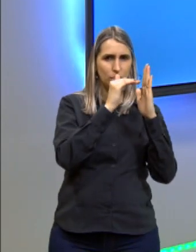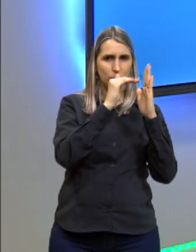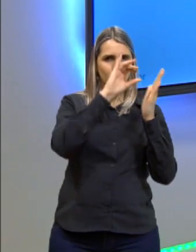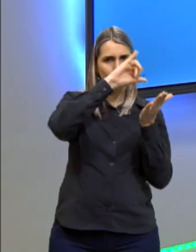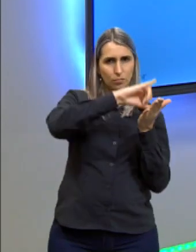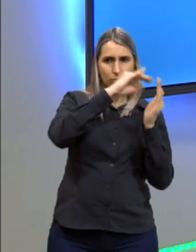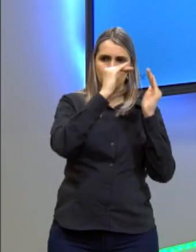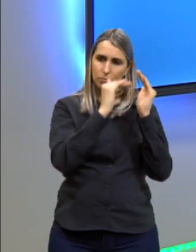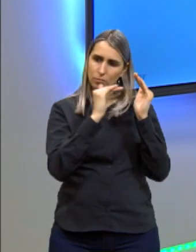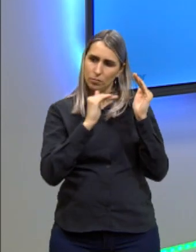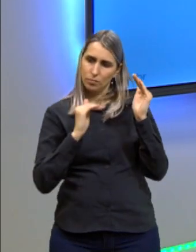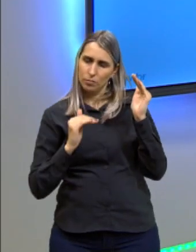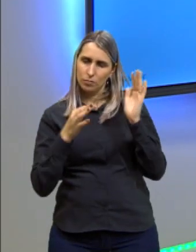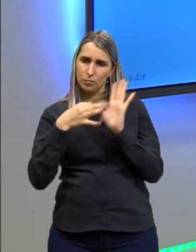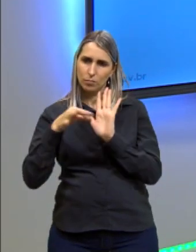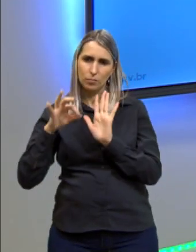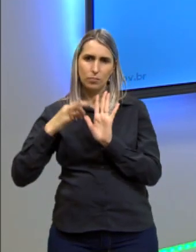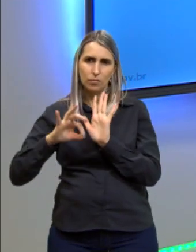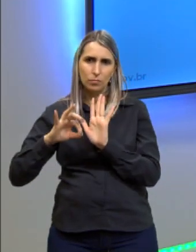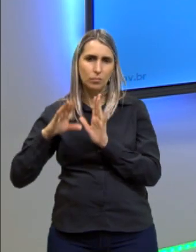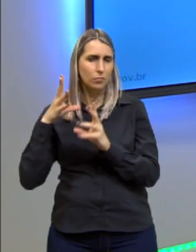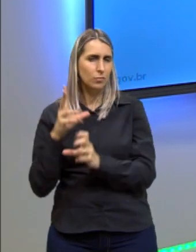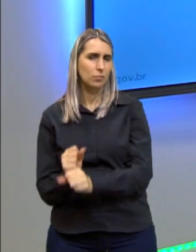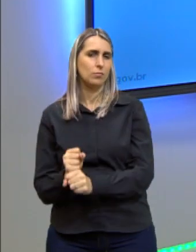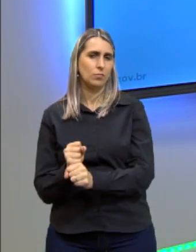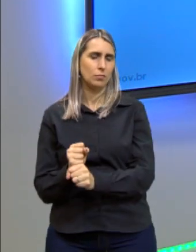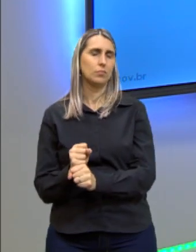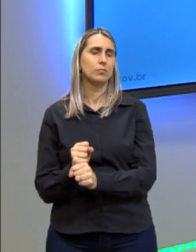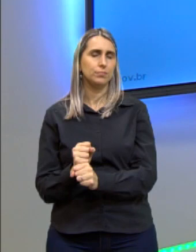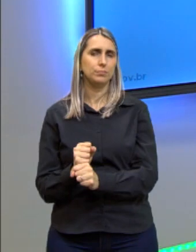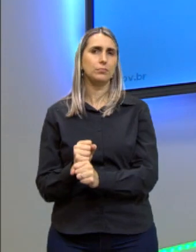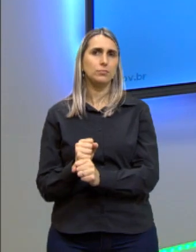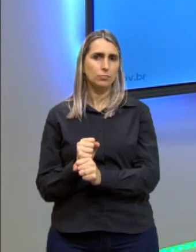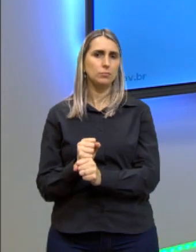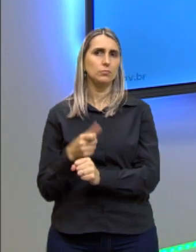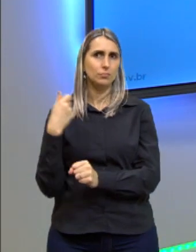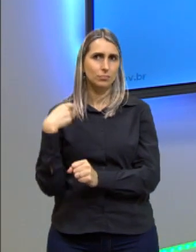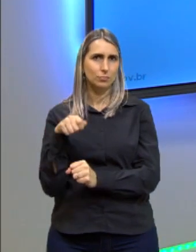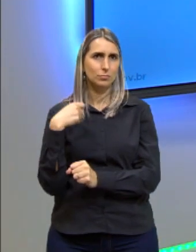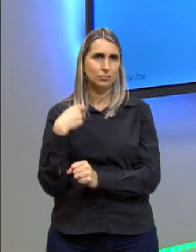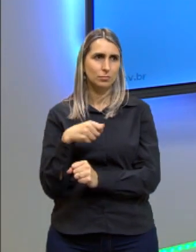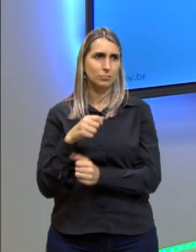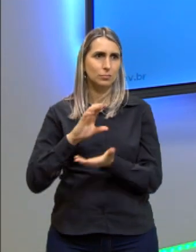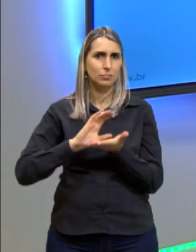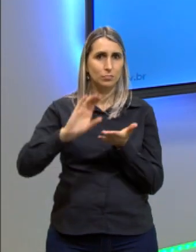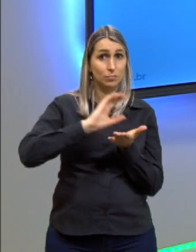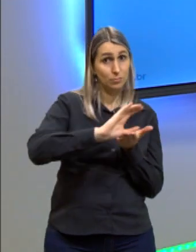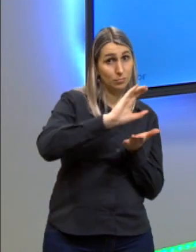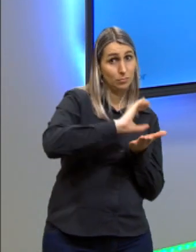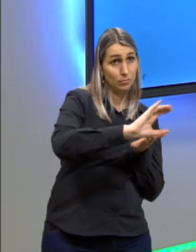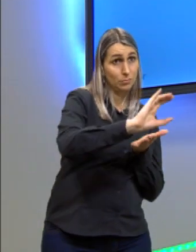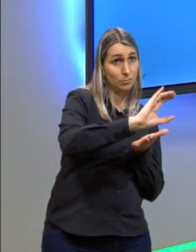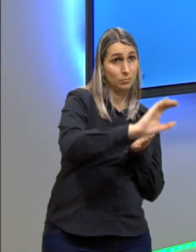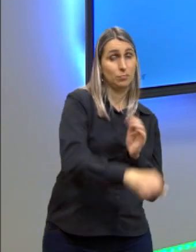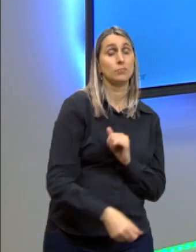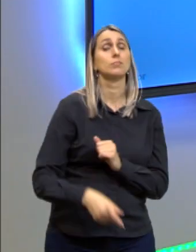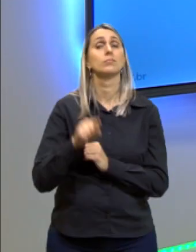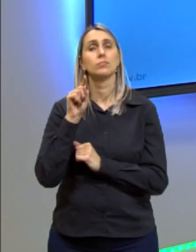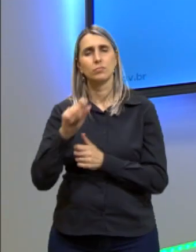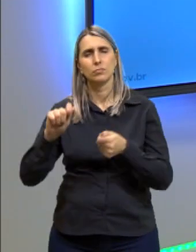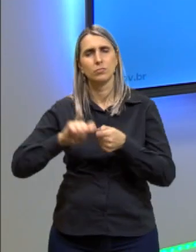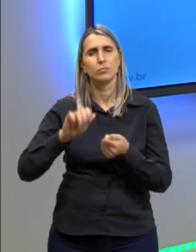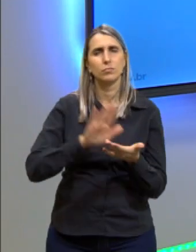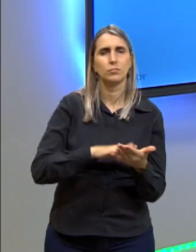repertório, argumento, conclui, dizendo que são necessários investimentos. Isso que vocês têm que fazer.